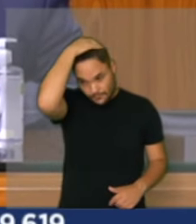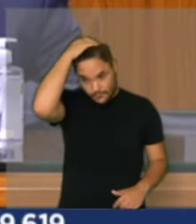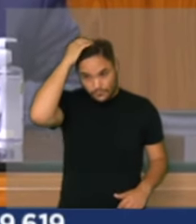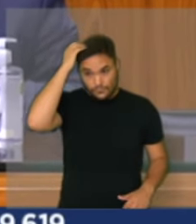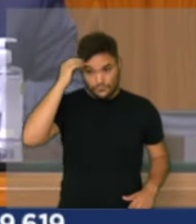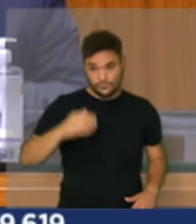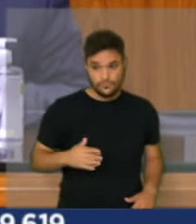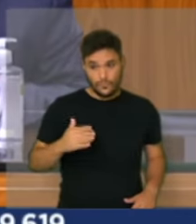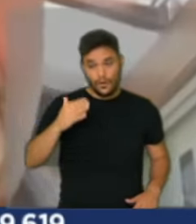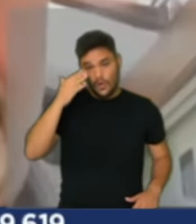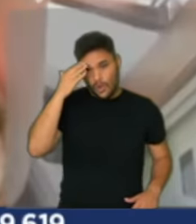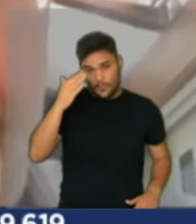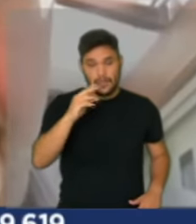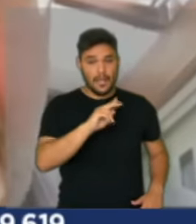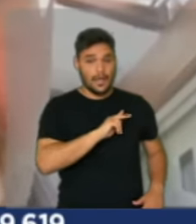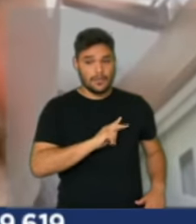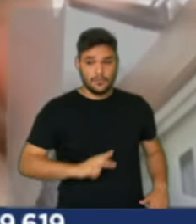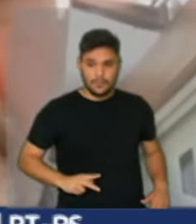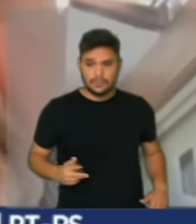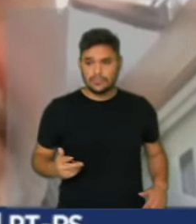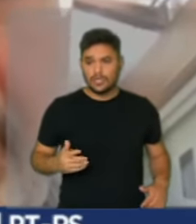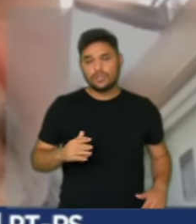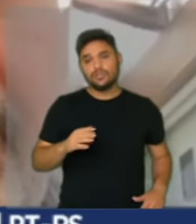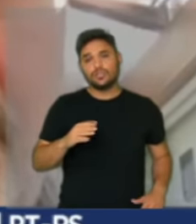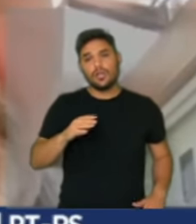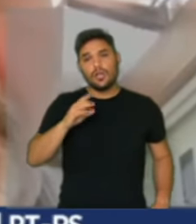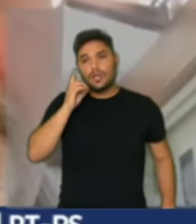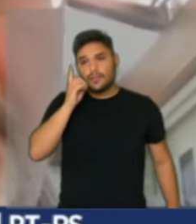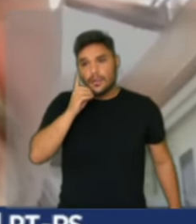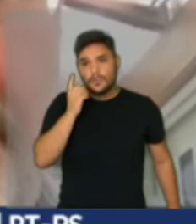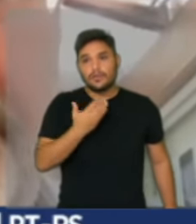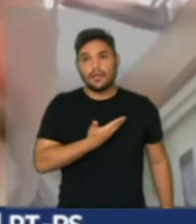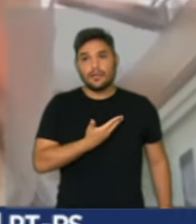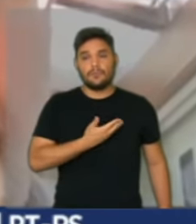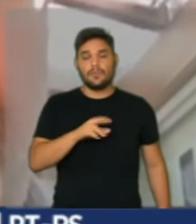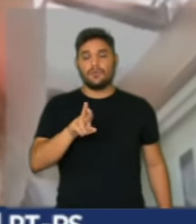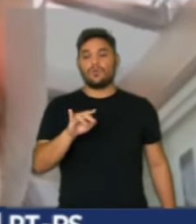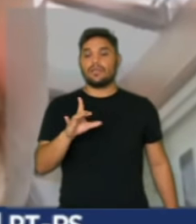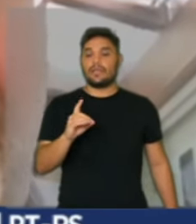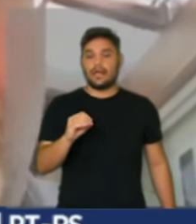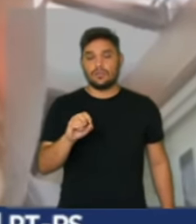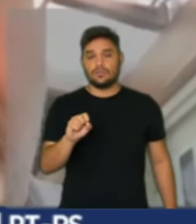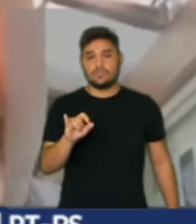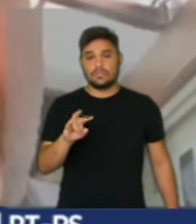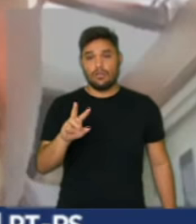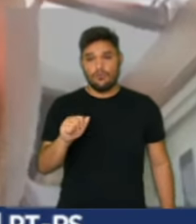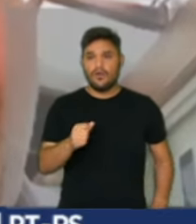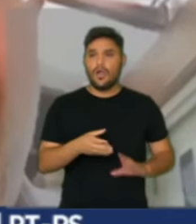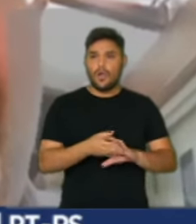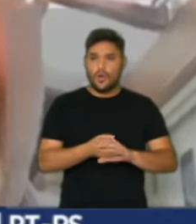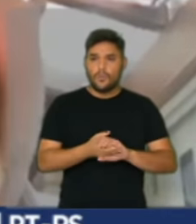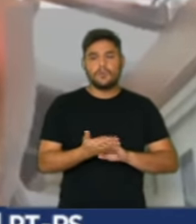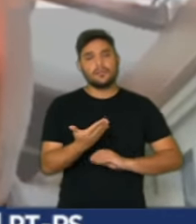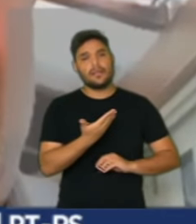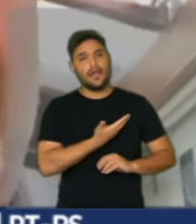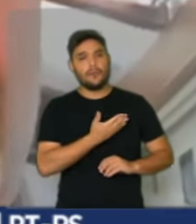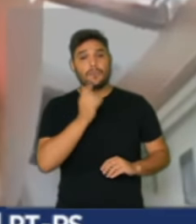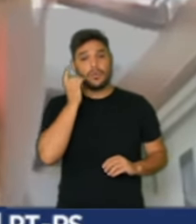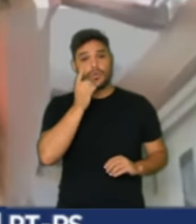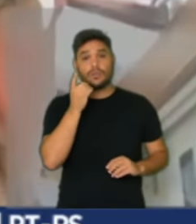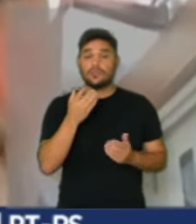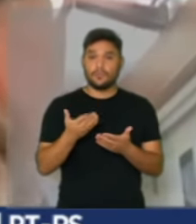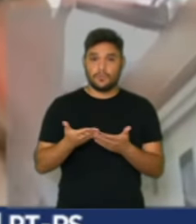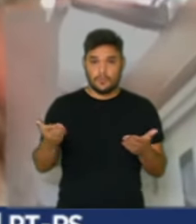Obrigado, presidente, deputado colega Ricardo Silva, cumprimentar os colegas parlamentares